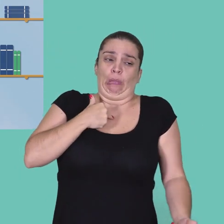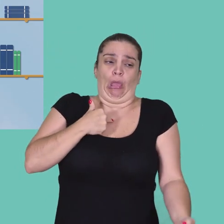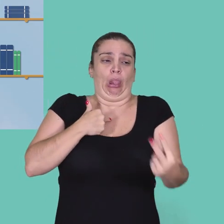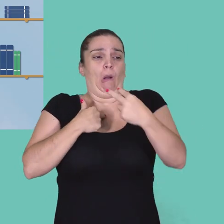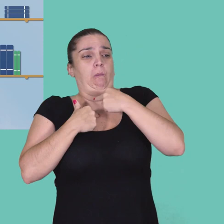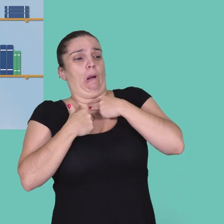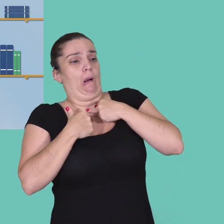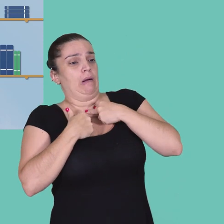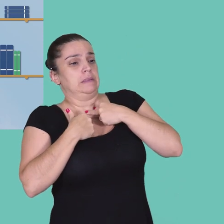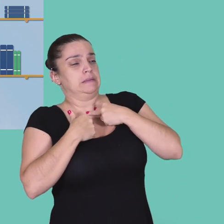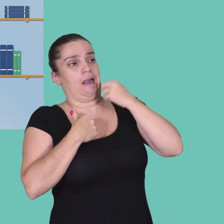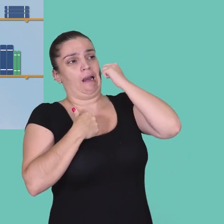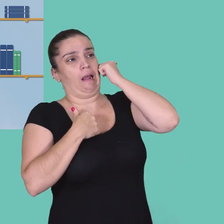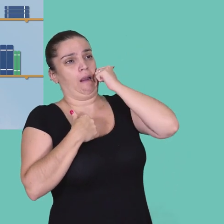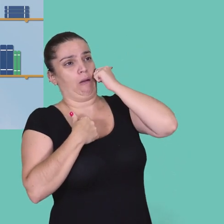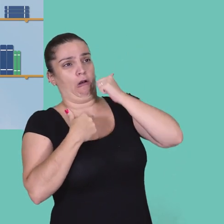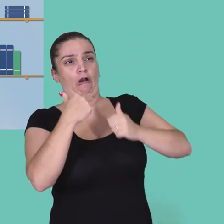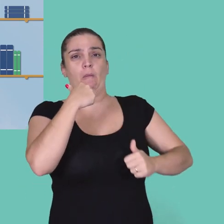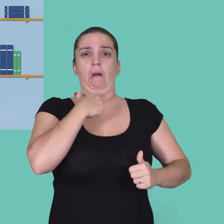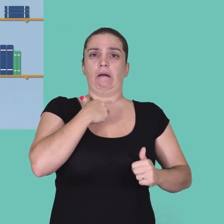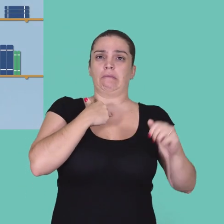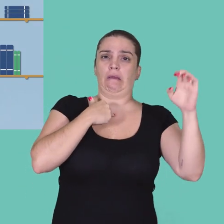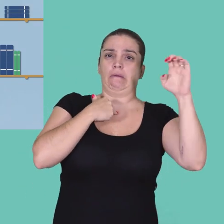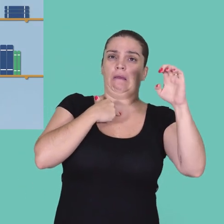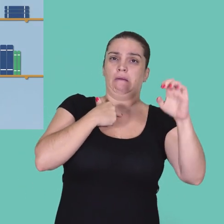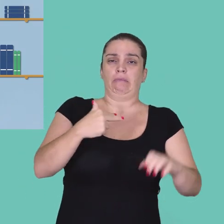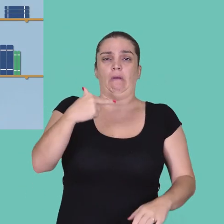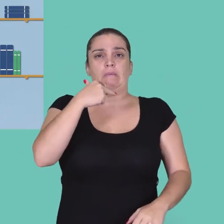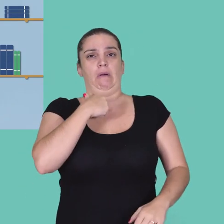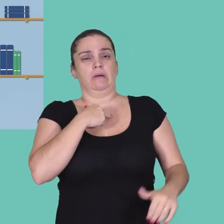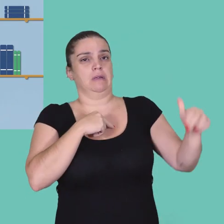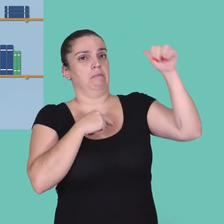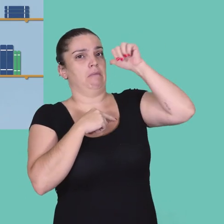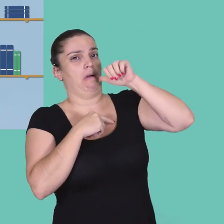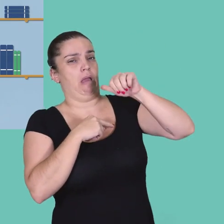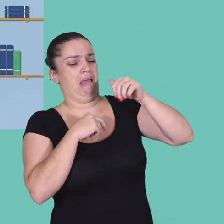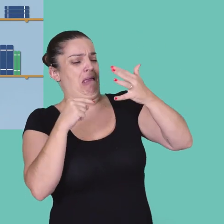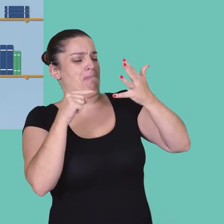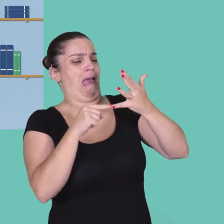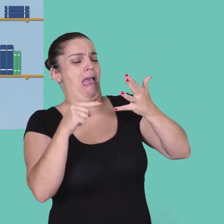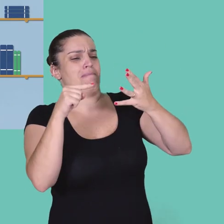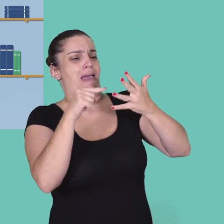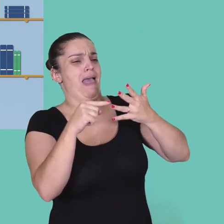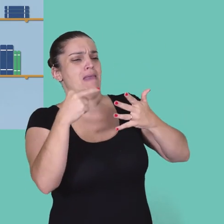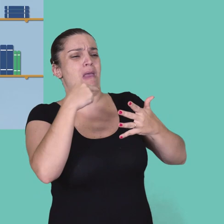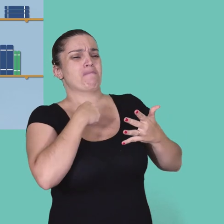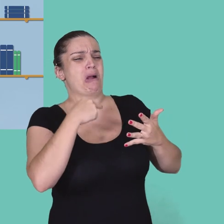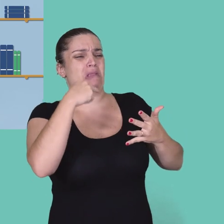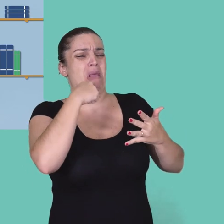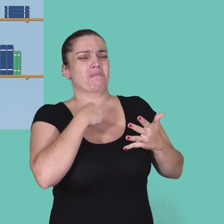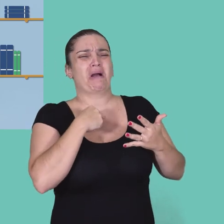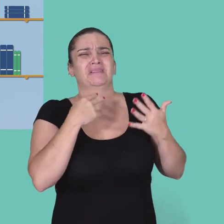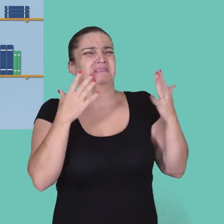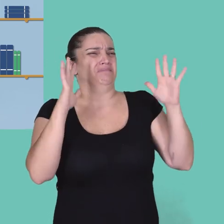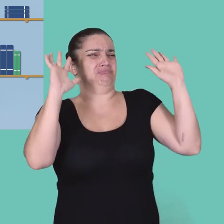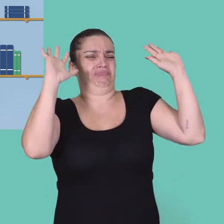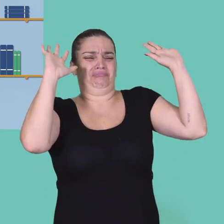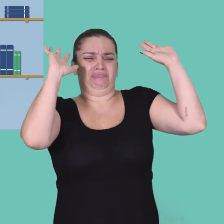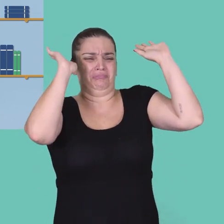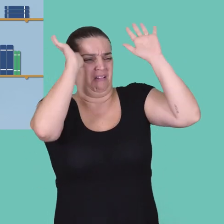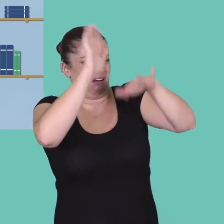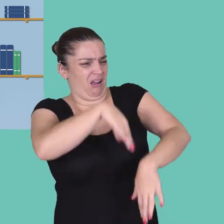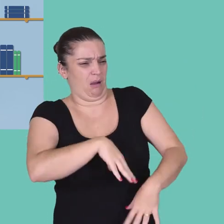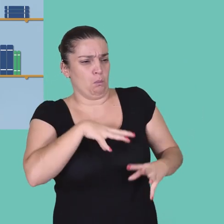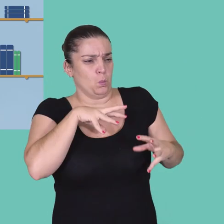pode falar de negro, não pode falar de gay, não pode falar de mulher, agora tem esse negócio aí do eu também, mitu, tutu,